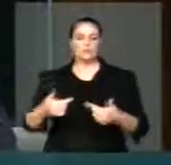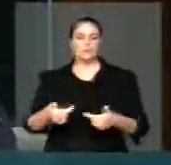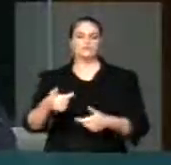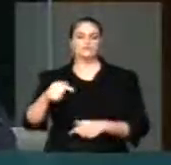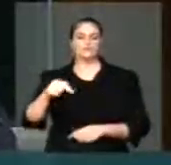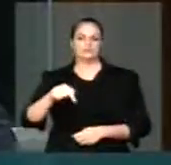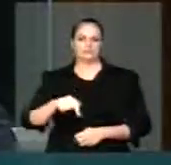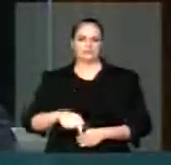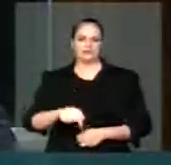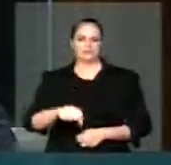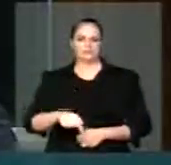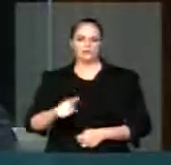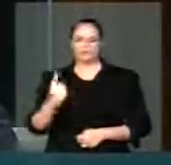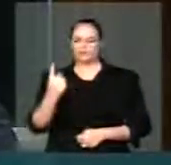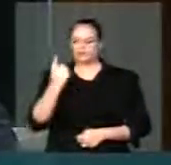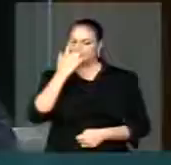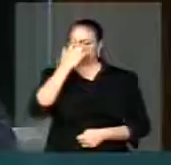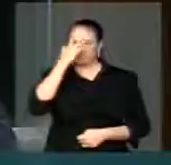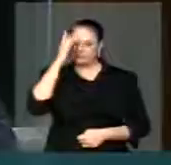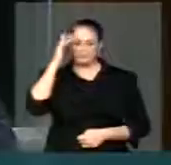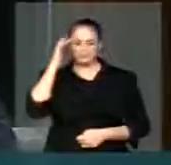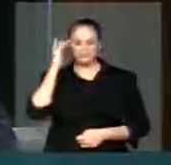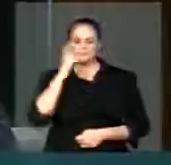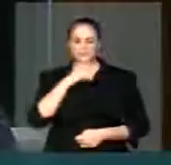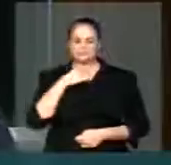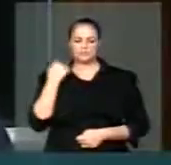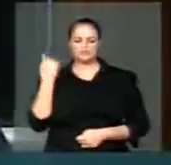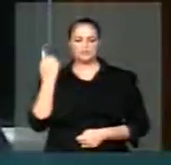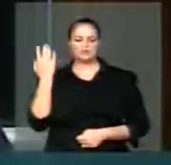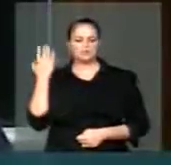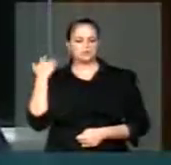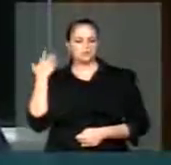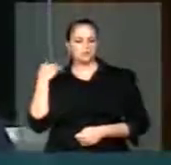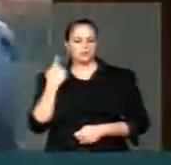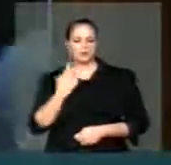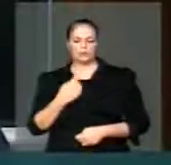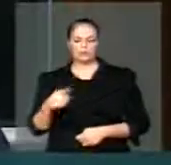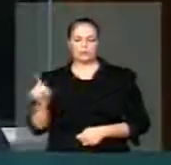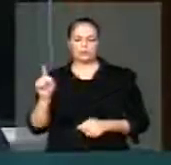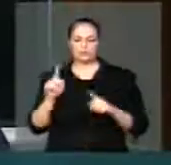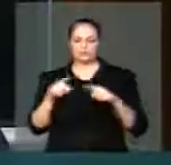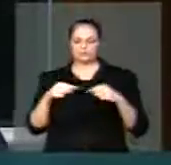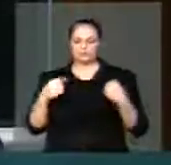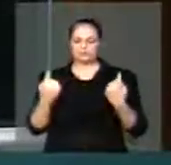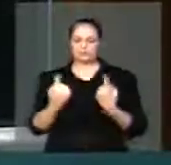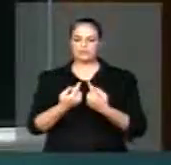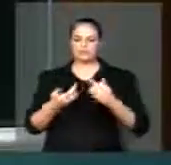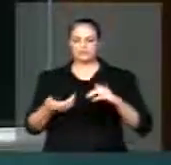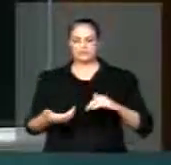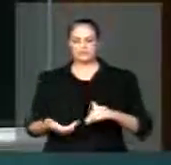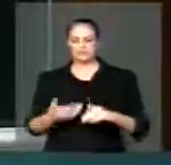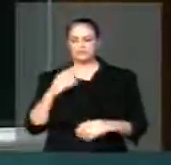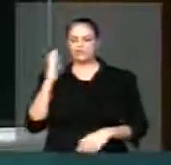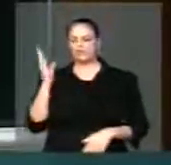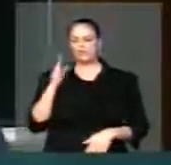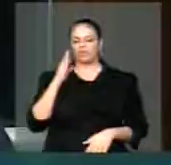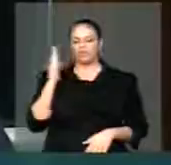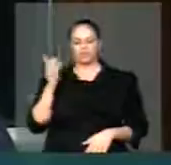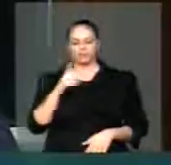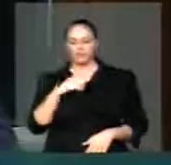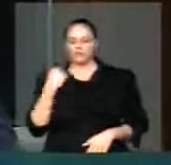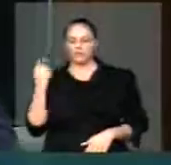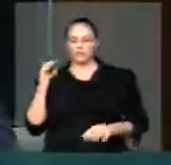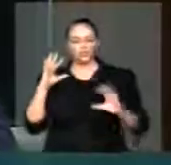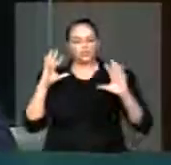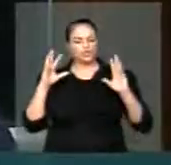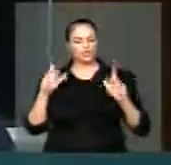na última sessão desse congresso alguém passou mal e faleceu, todos choraram,